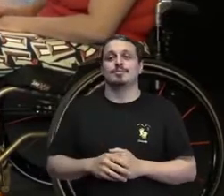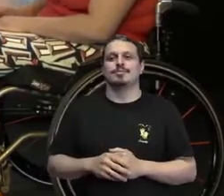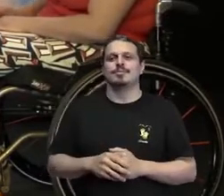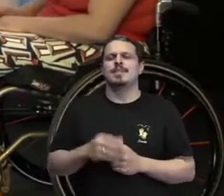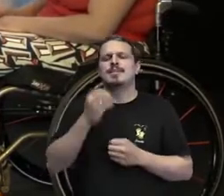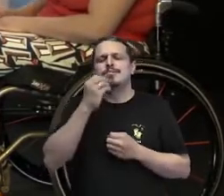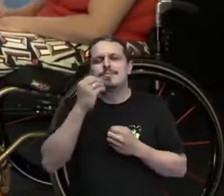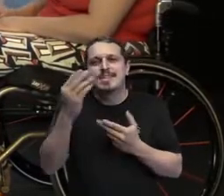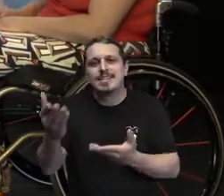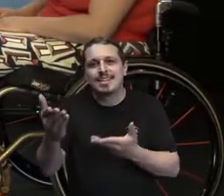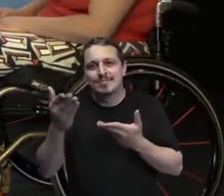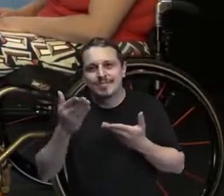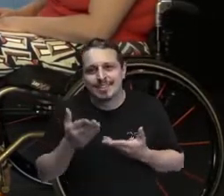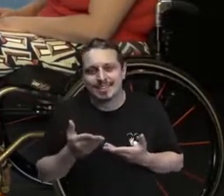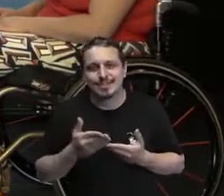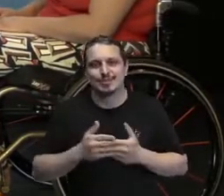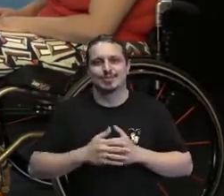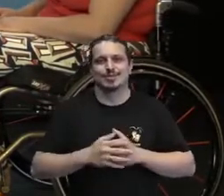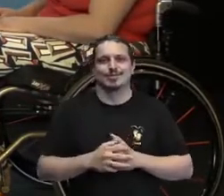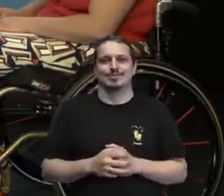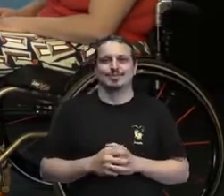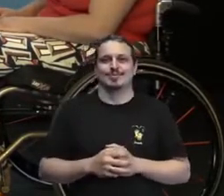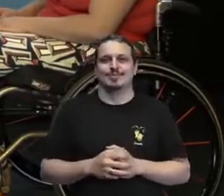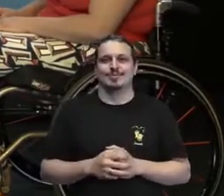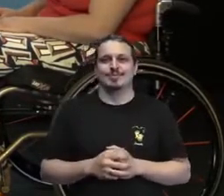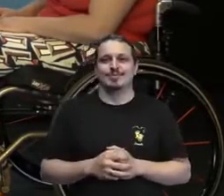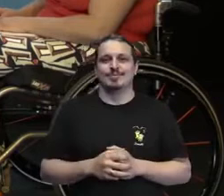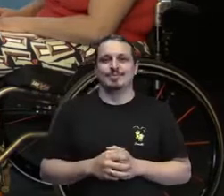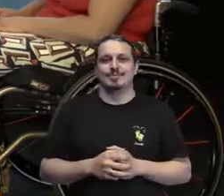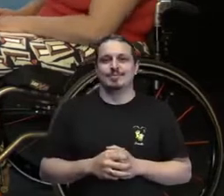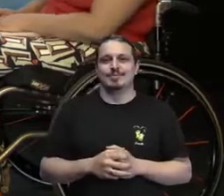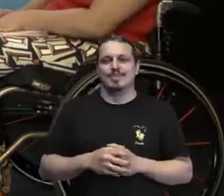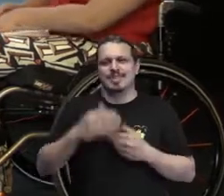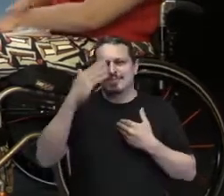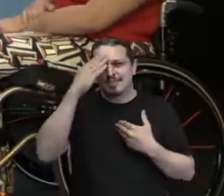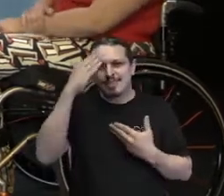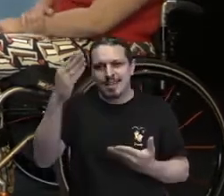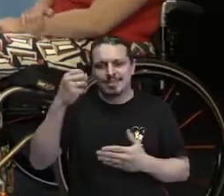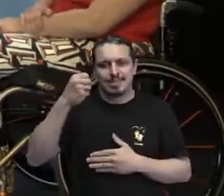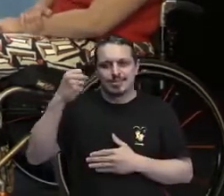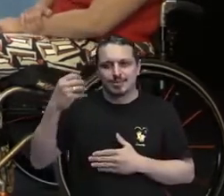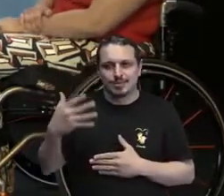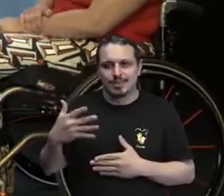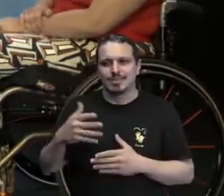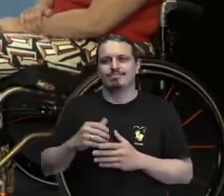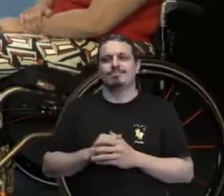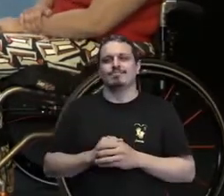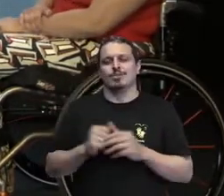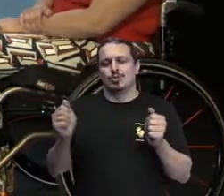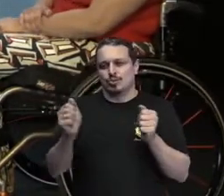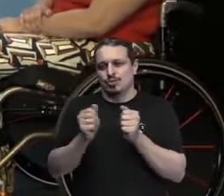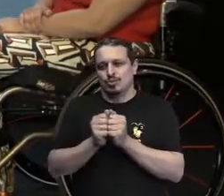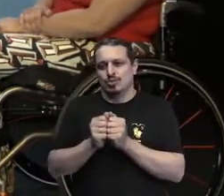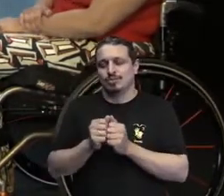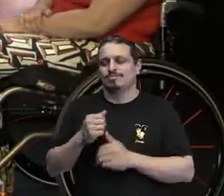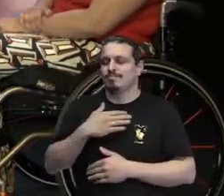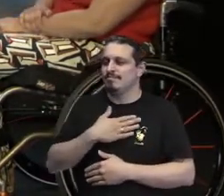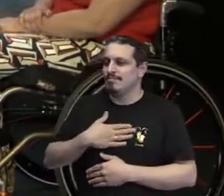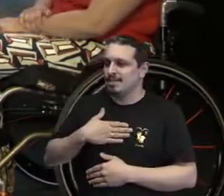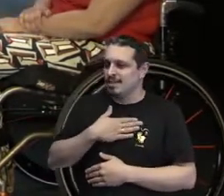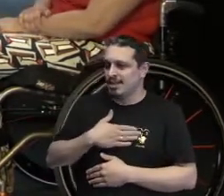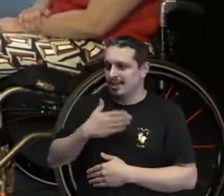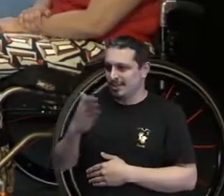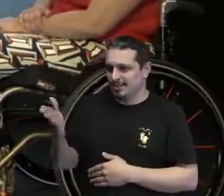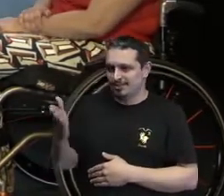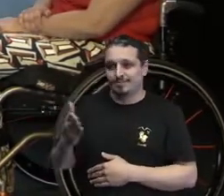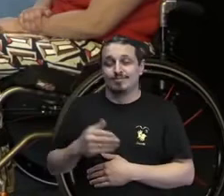É, obrigada, gente. Vou começar me descrevendo, né? Muito obrigada por estar aqui com vocês, prazer enorme. Um beijo para todo